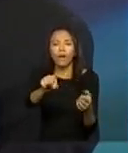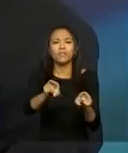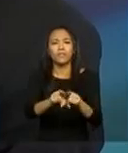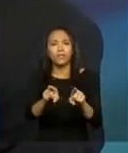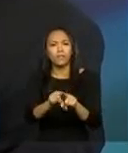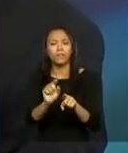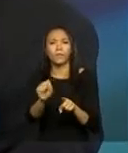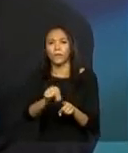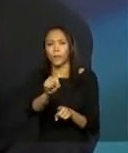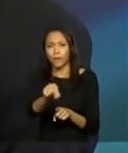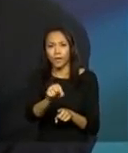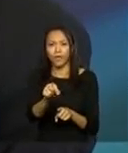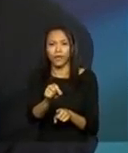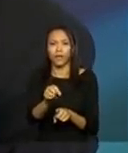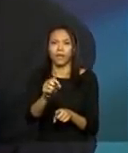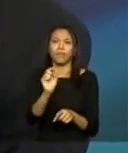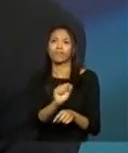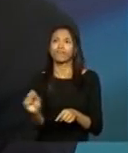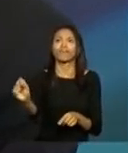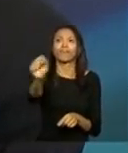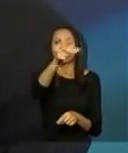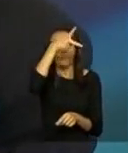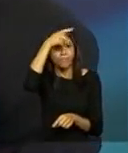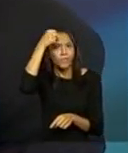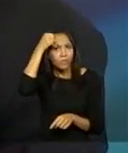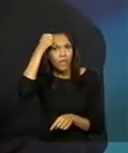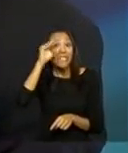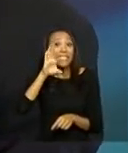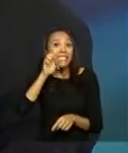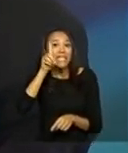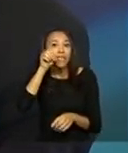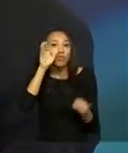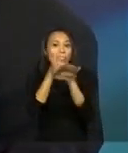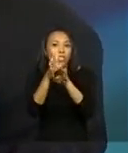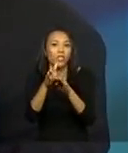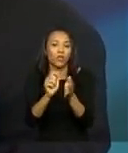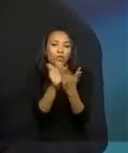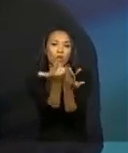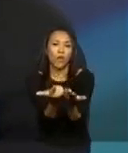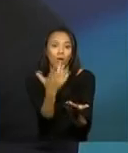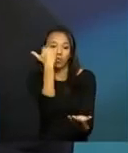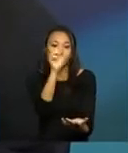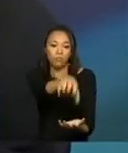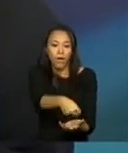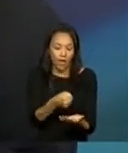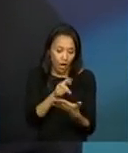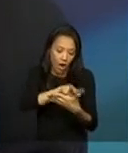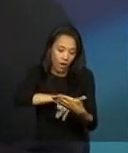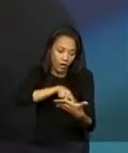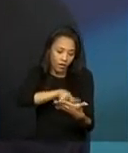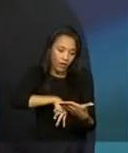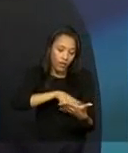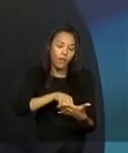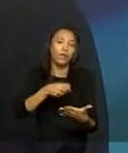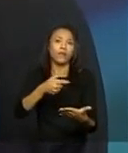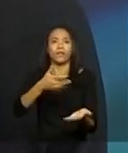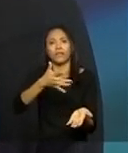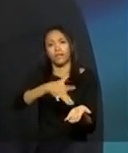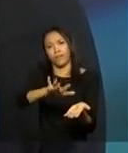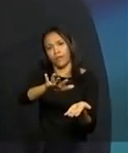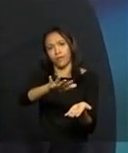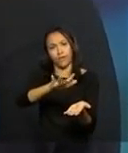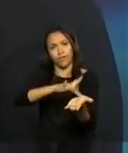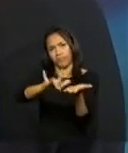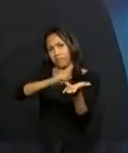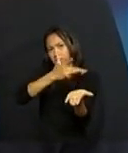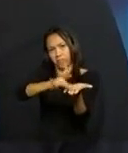ser muito mais municipais, ou seja, onde eles conseguem chegar cedo e jogar suas versões digitais para o resto do